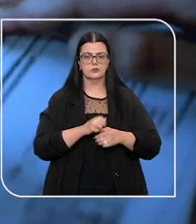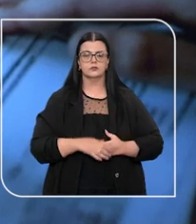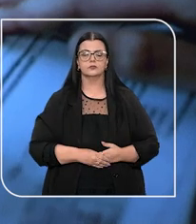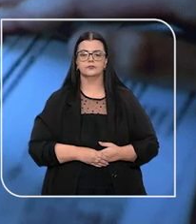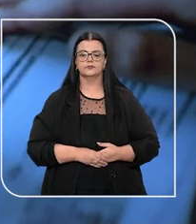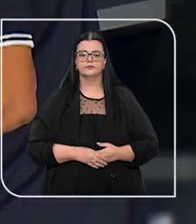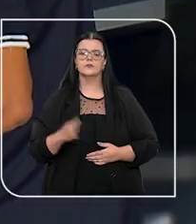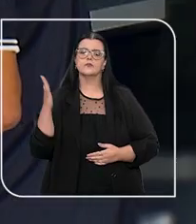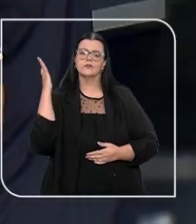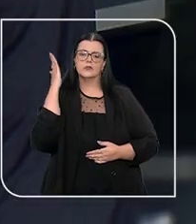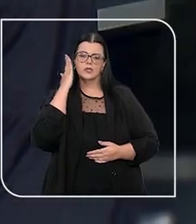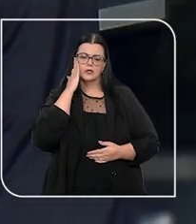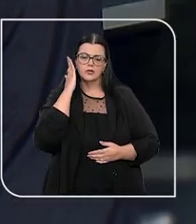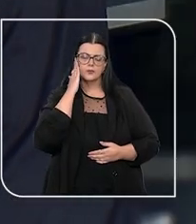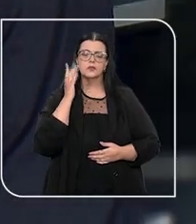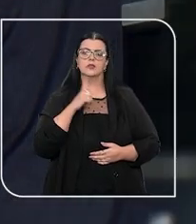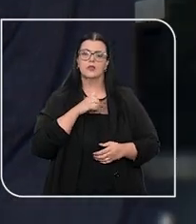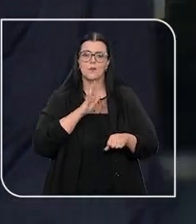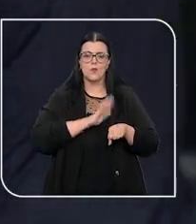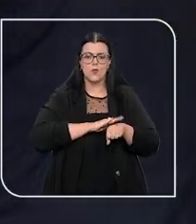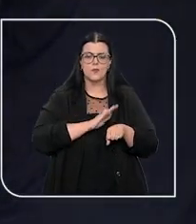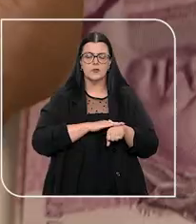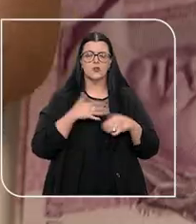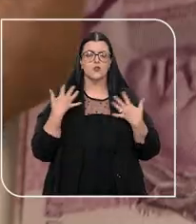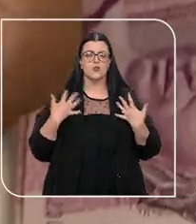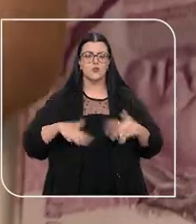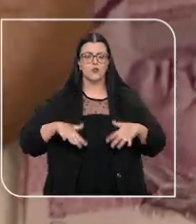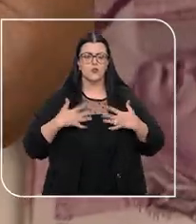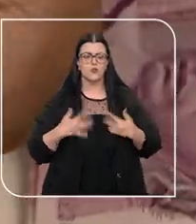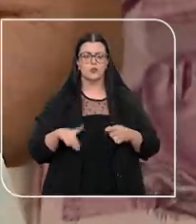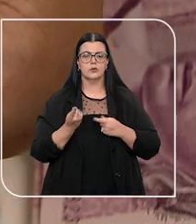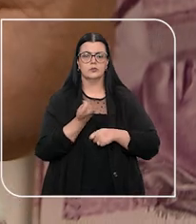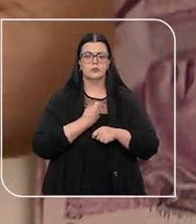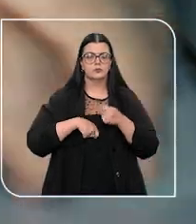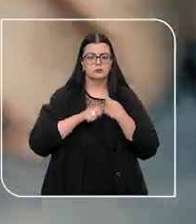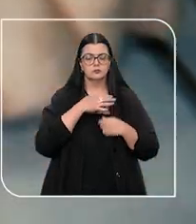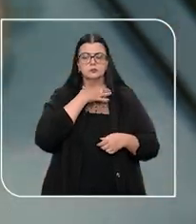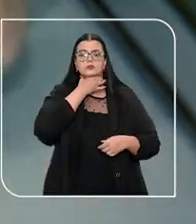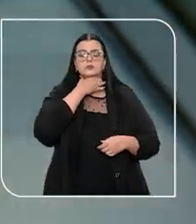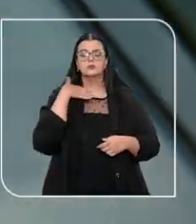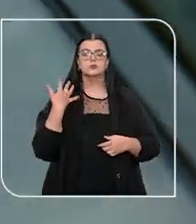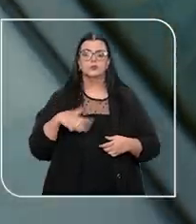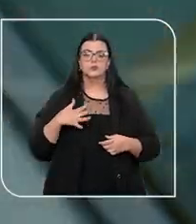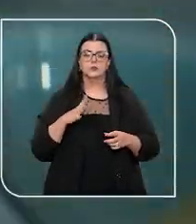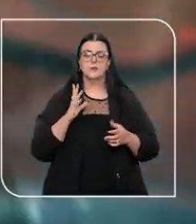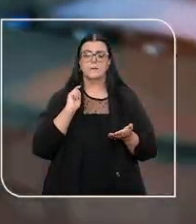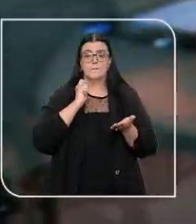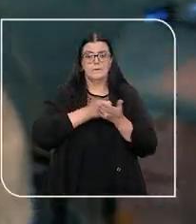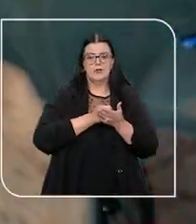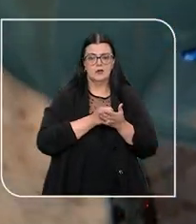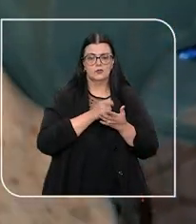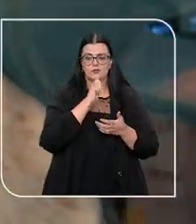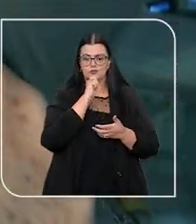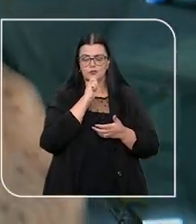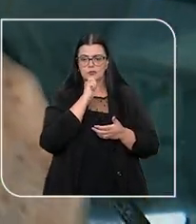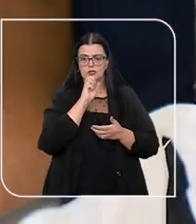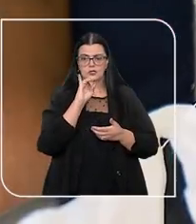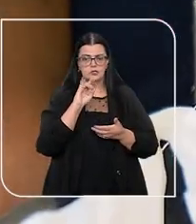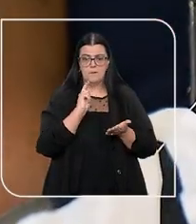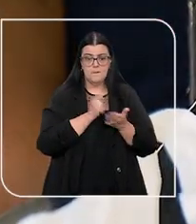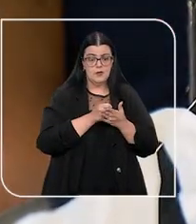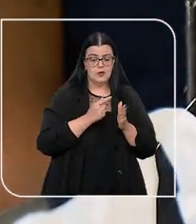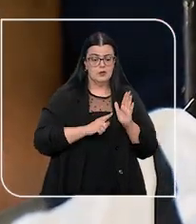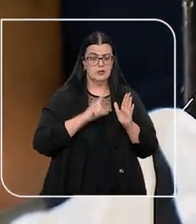cinco anos. A gente sabe, existem momentos em que a vida financeira aperta e uma ou outra conta acaba vencendo.